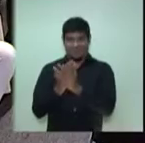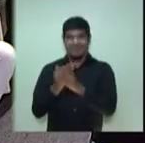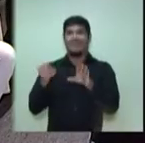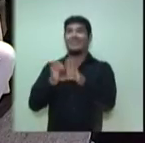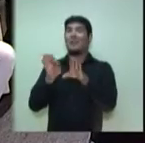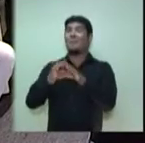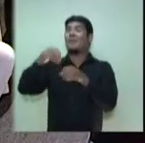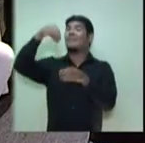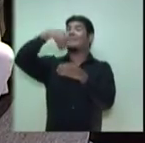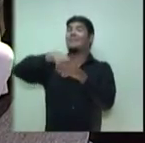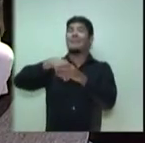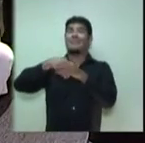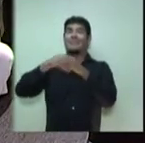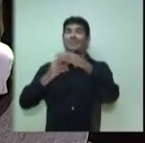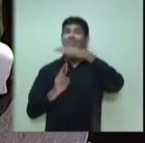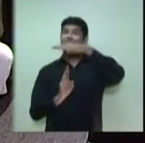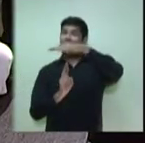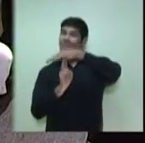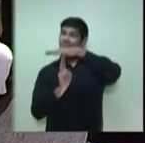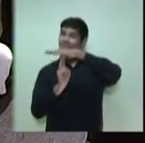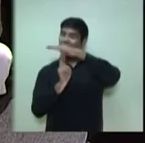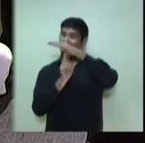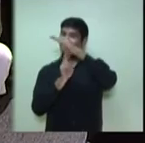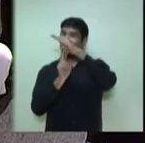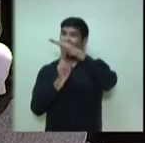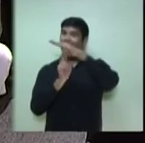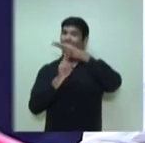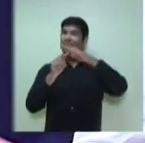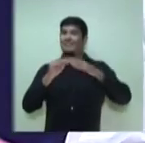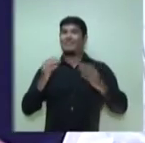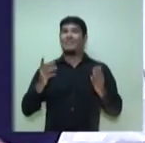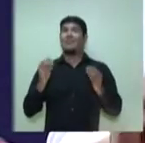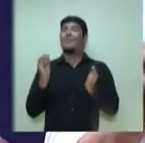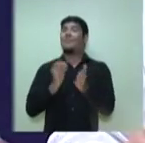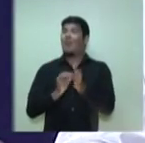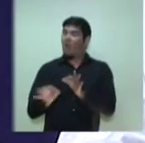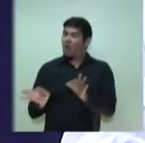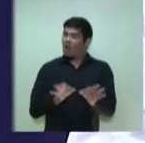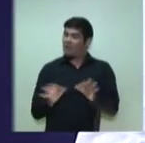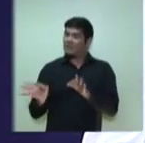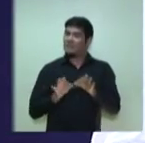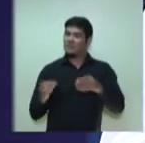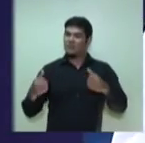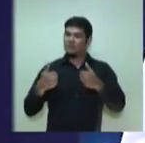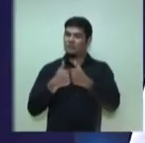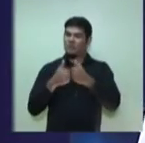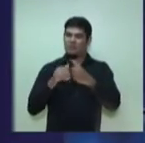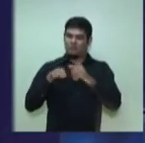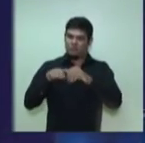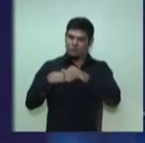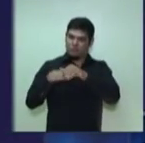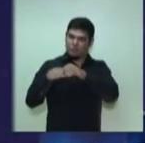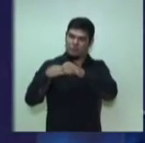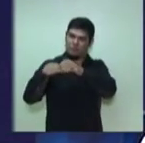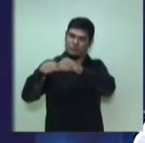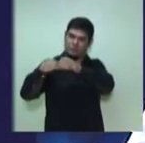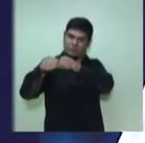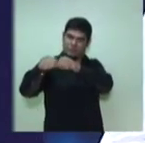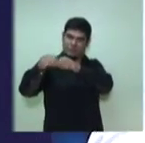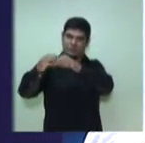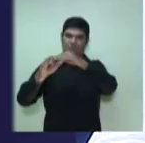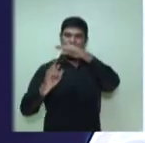anda de ônibus aqui sabe que é terra de ninguém. Nós precisamos organizar o terminal de ônibus e garantir a segurança de quem precisa do transporte coletivo,